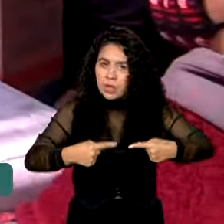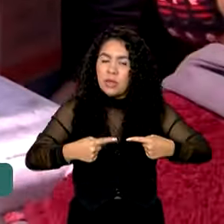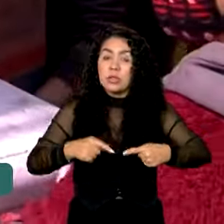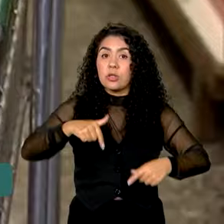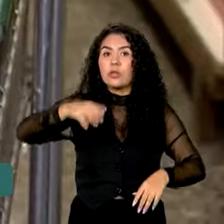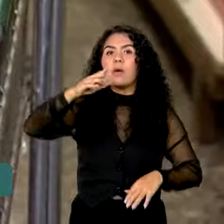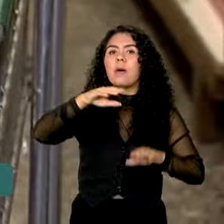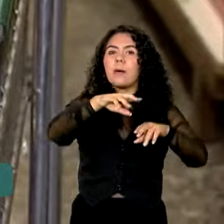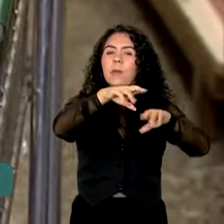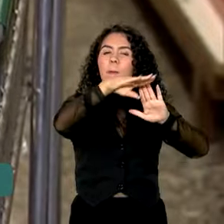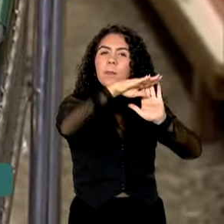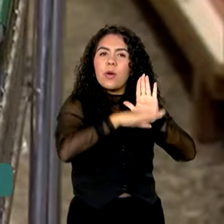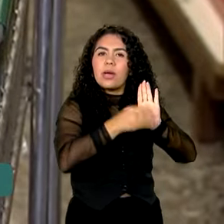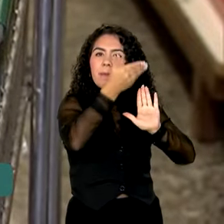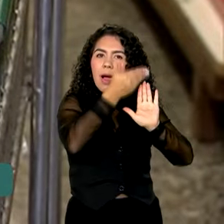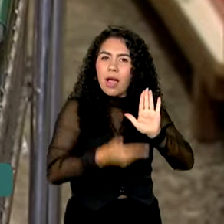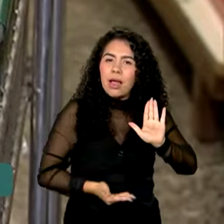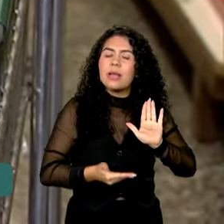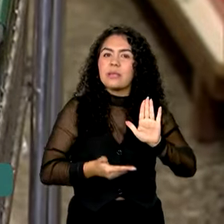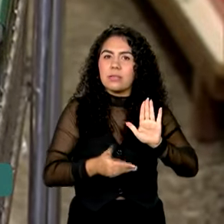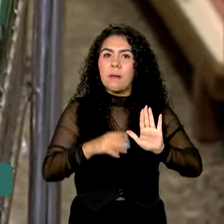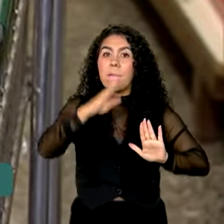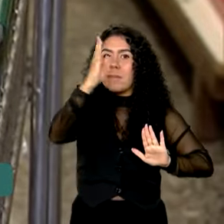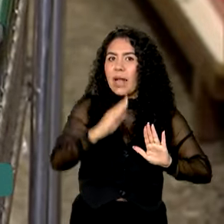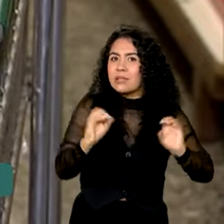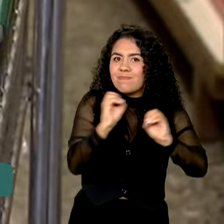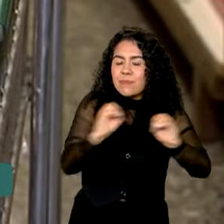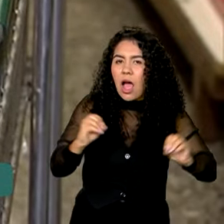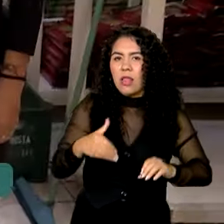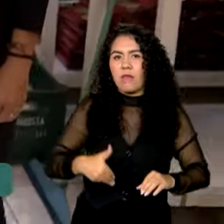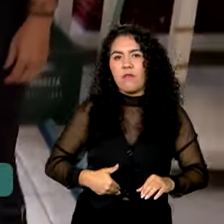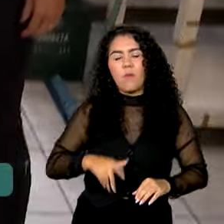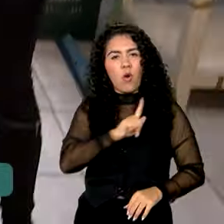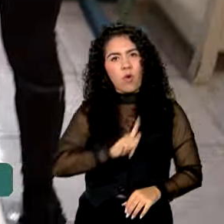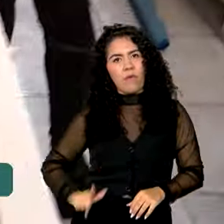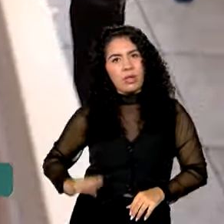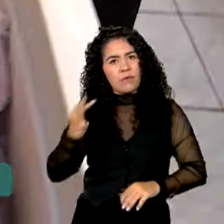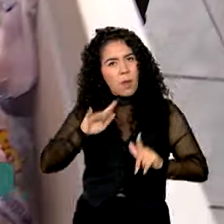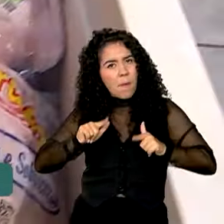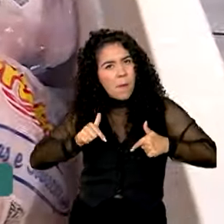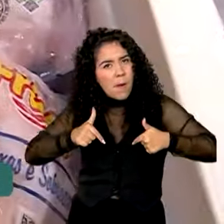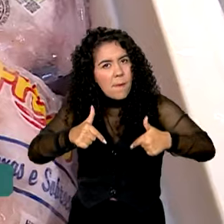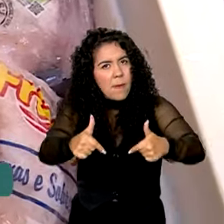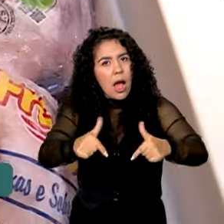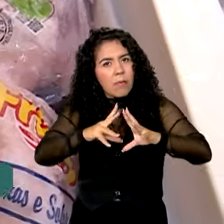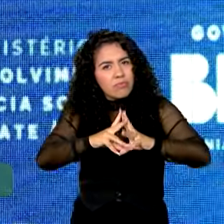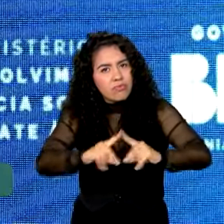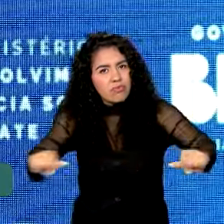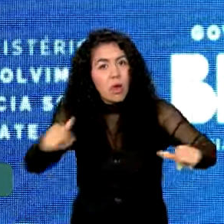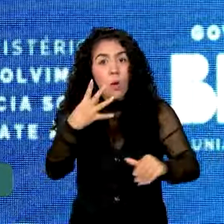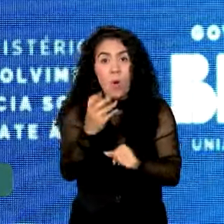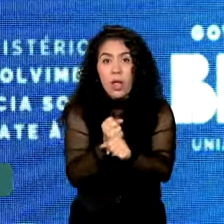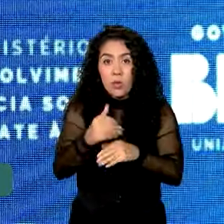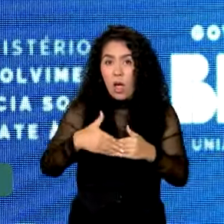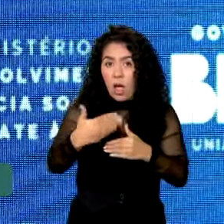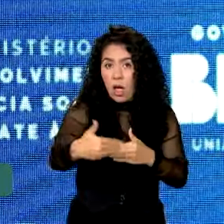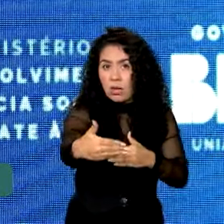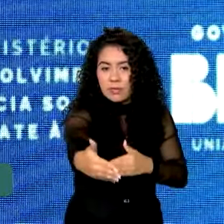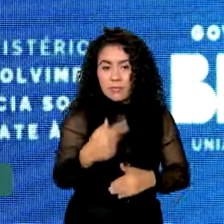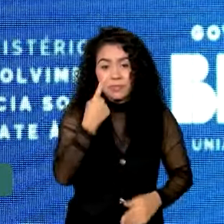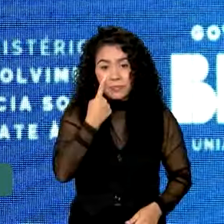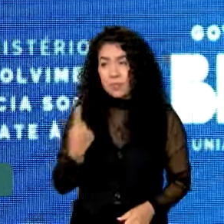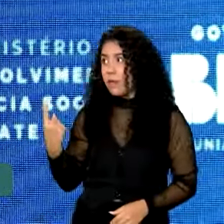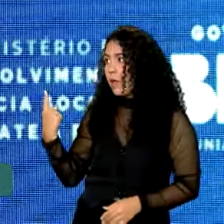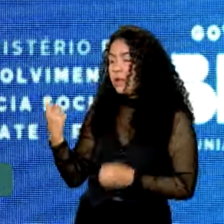Sem Fome, o governo federal pretende combater a fome nos próximos quatro anos. 75%